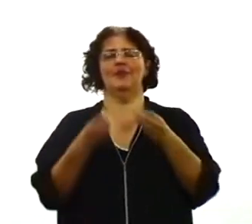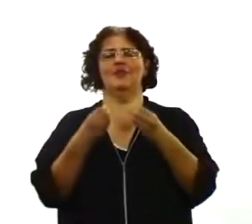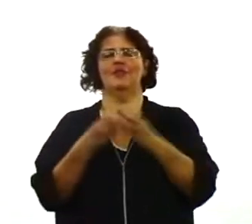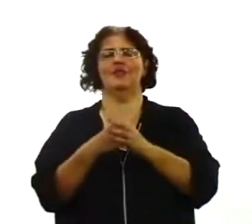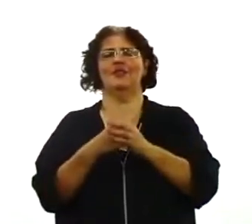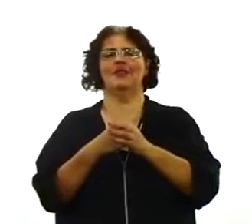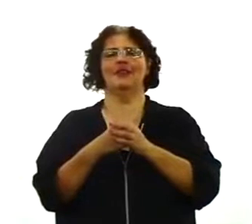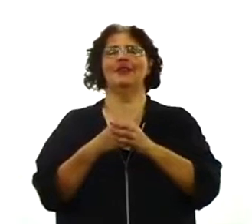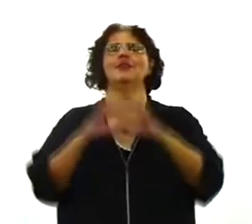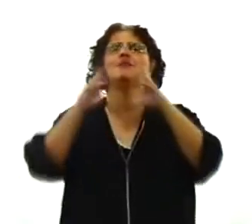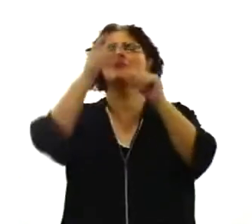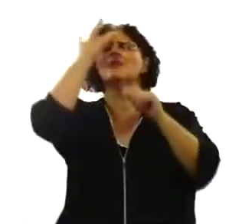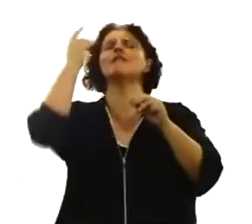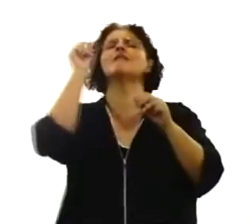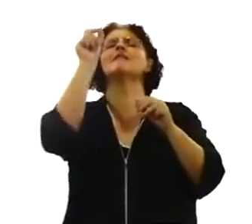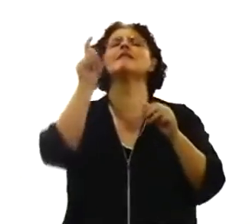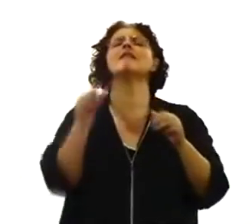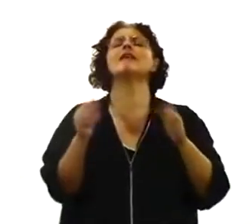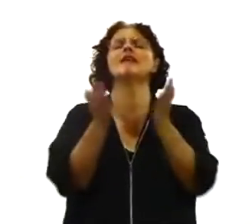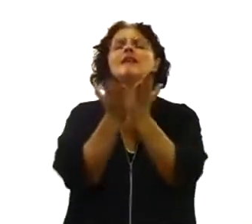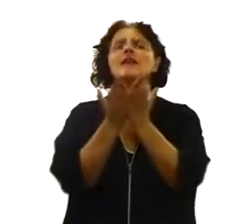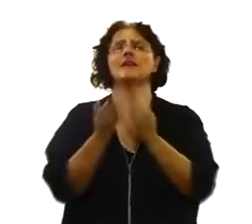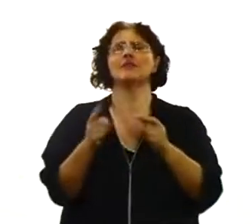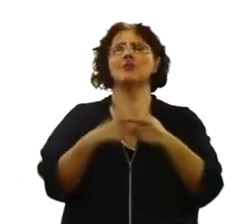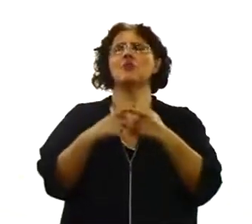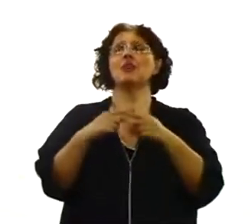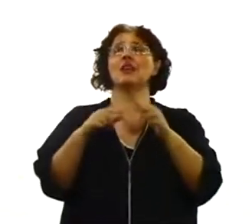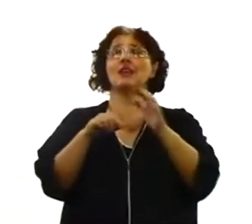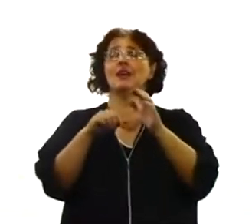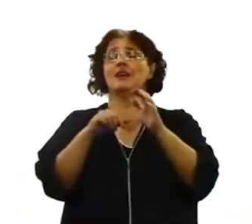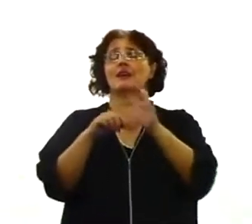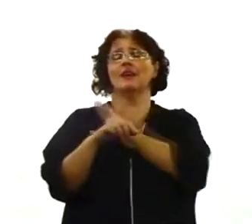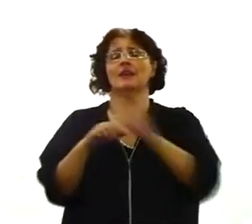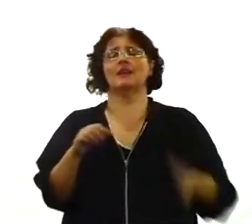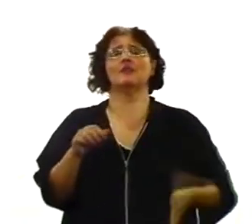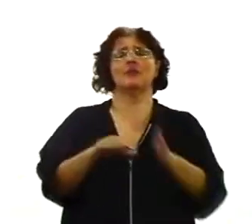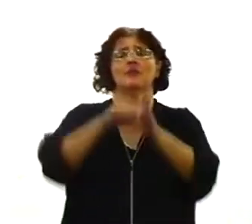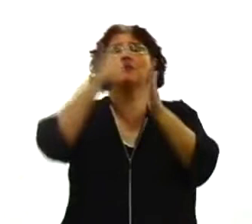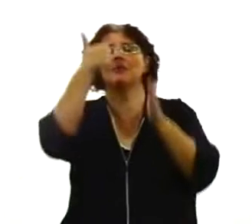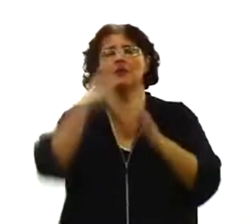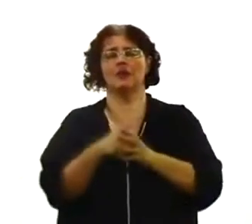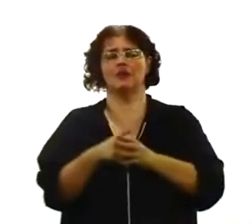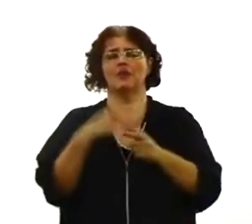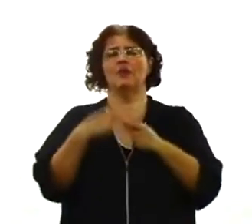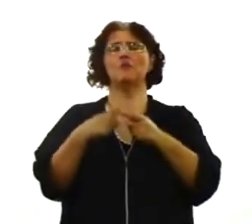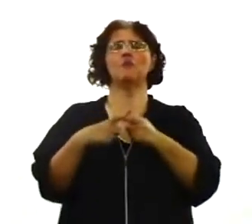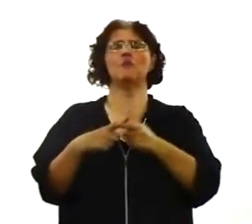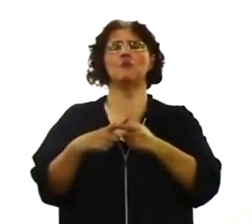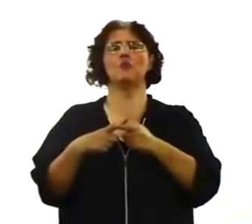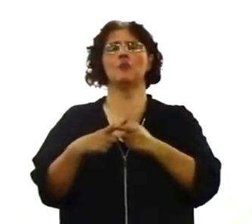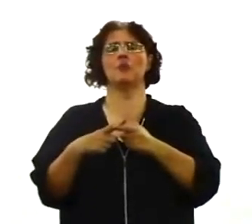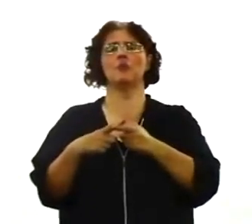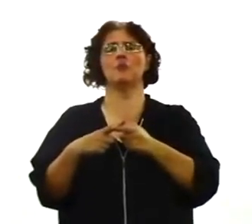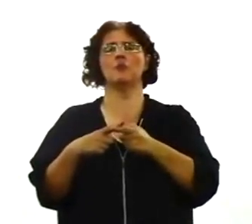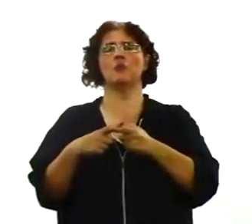Quem são os crentes? Por que Cristo é o cabeça da igreja? Por que o corpo de Cristo tem os